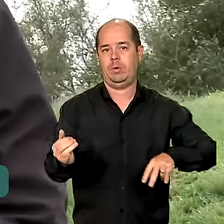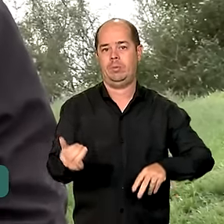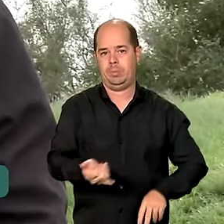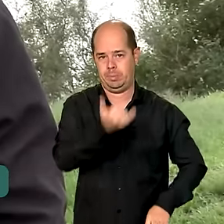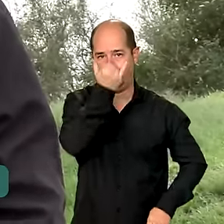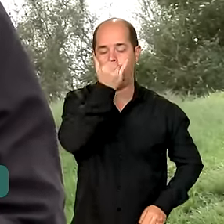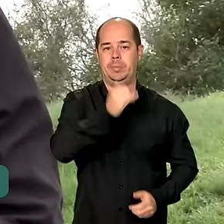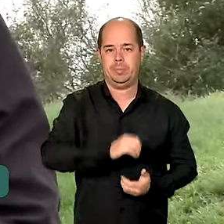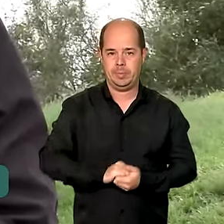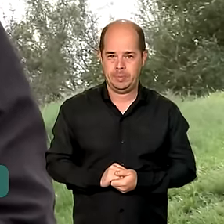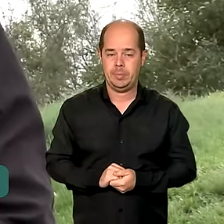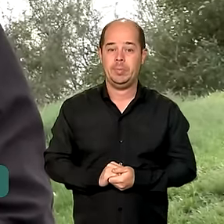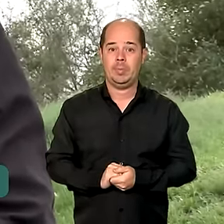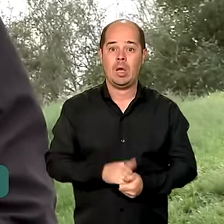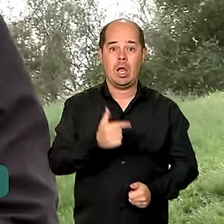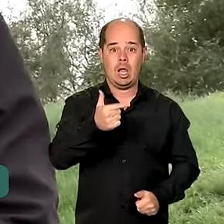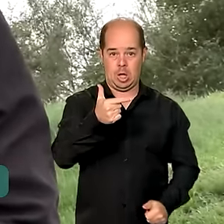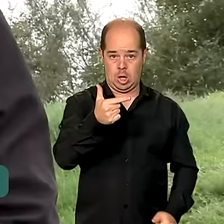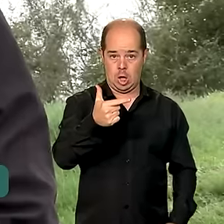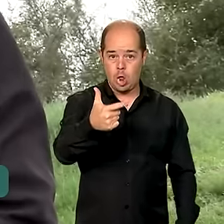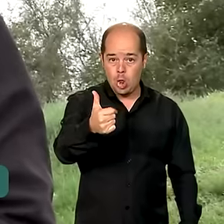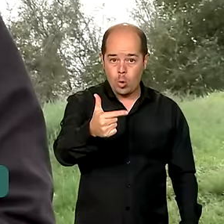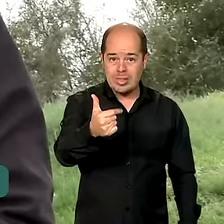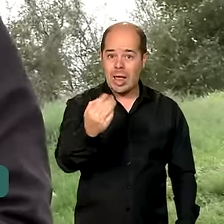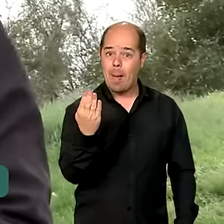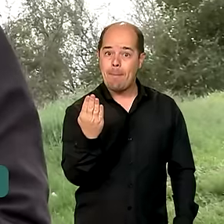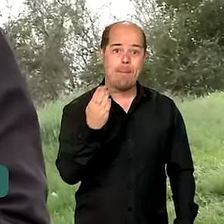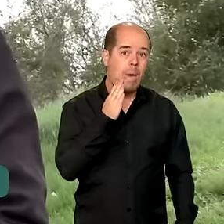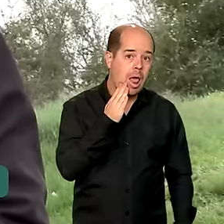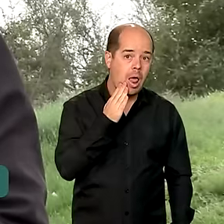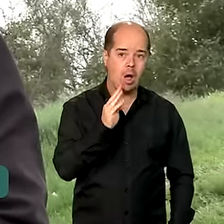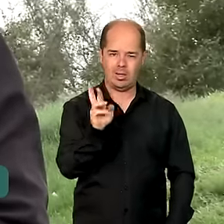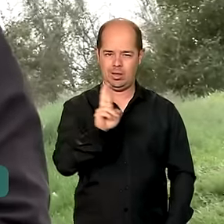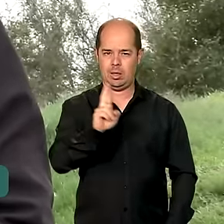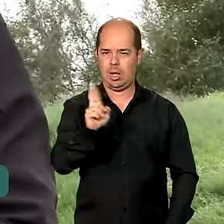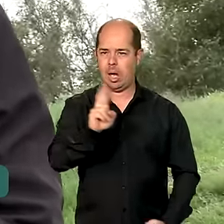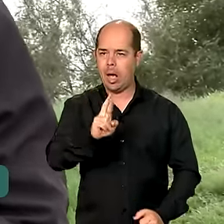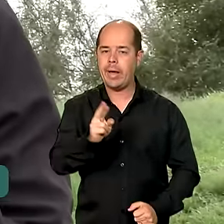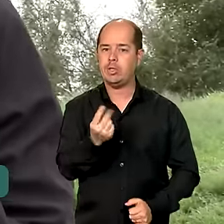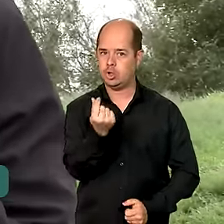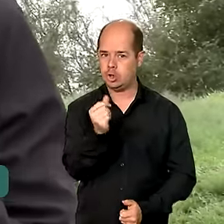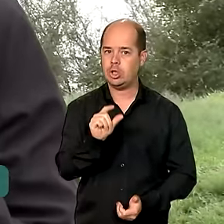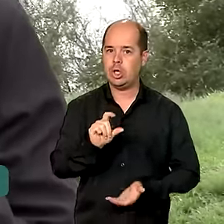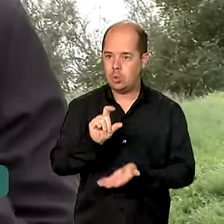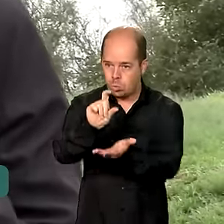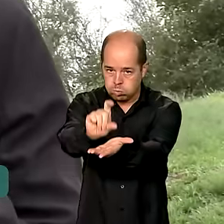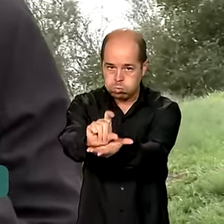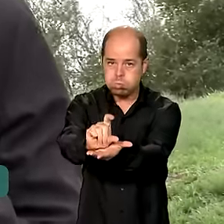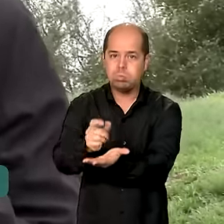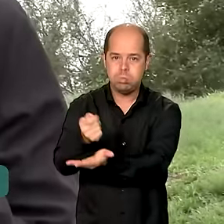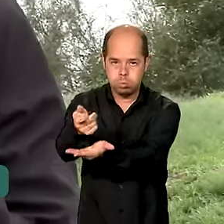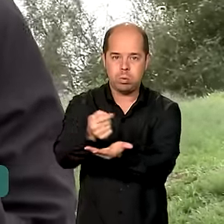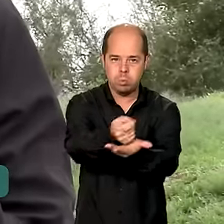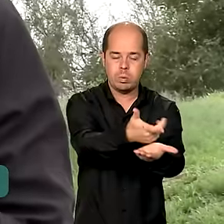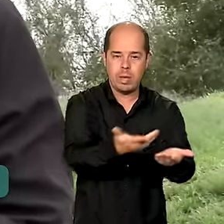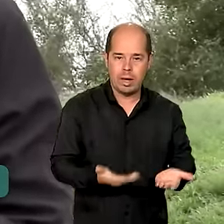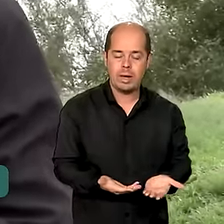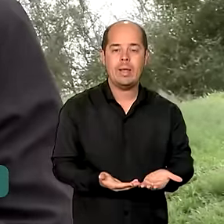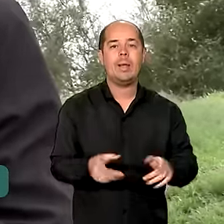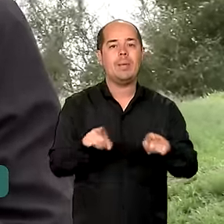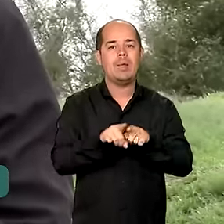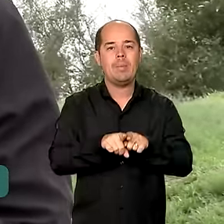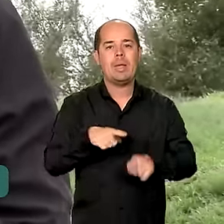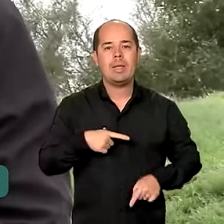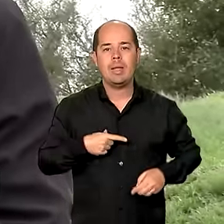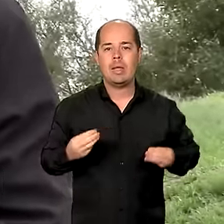de 12 bilhões de reais para o Estado, vários ministros visitaram o Rio Grande do Sul e fizeram anúncios importantes. Vamos ver